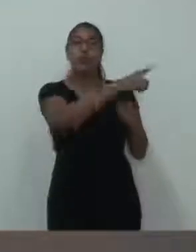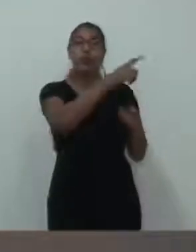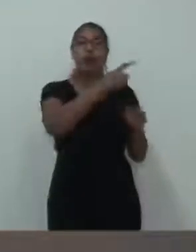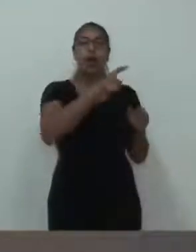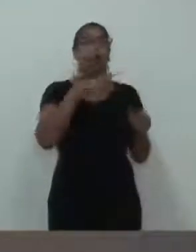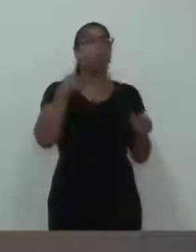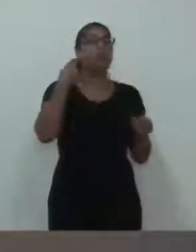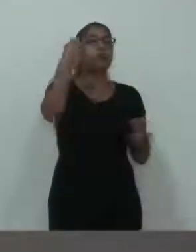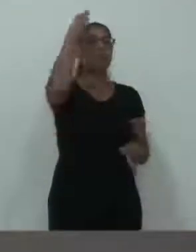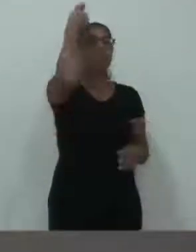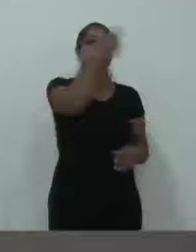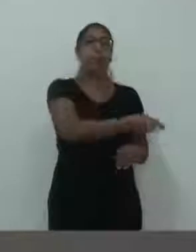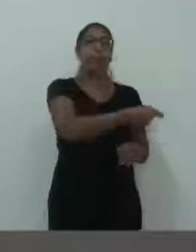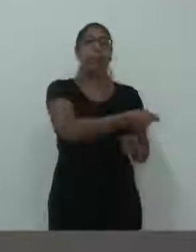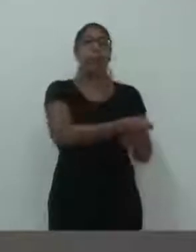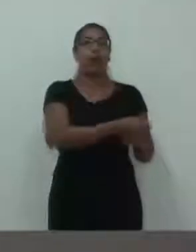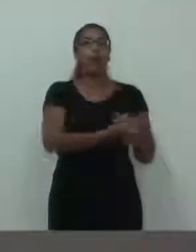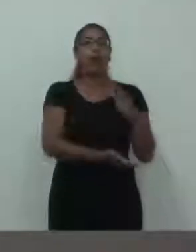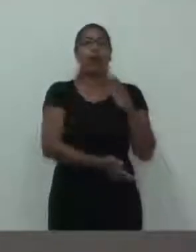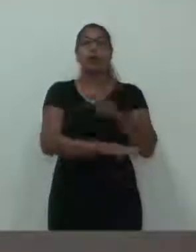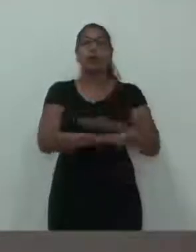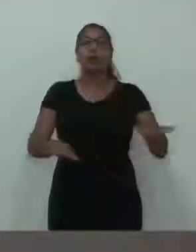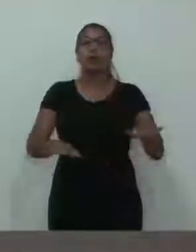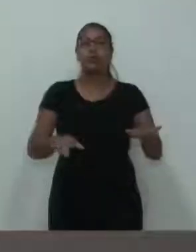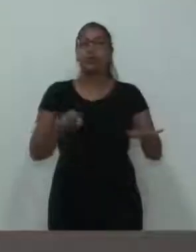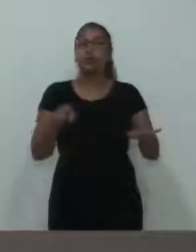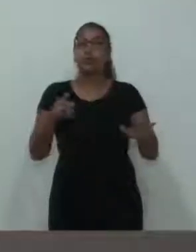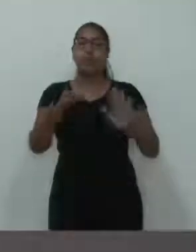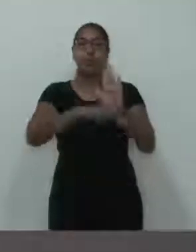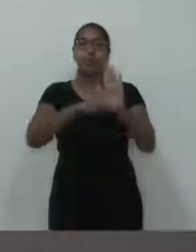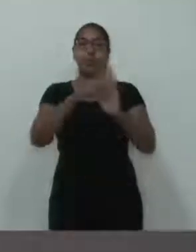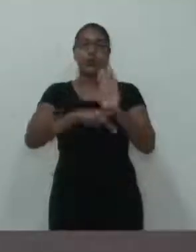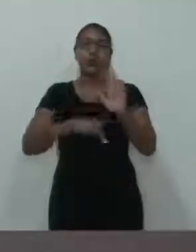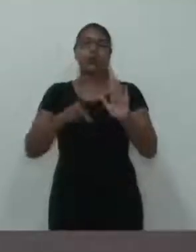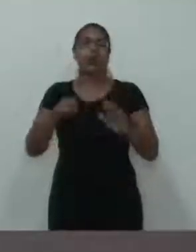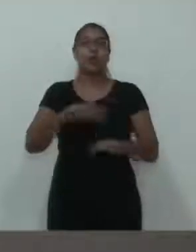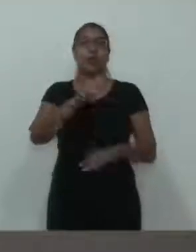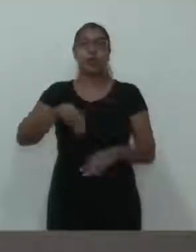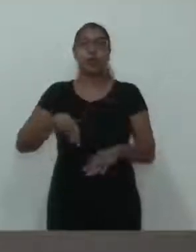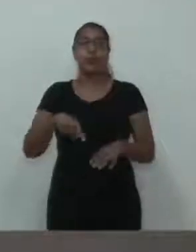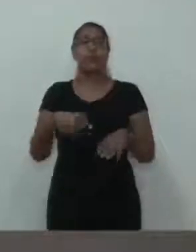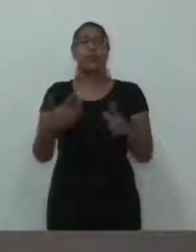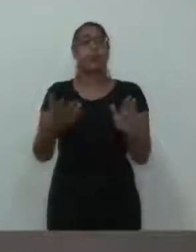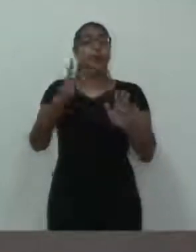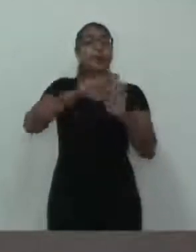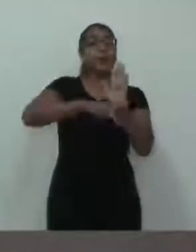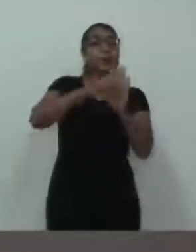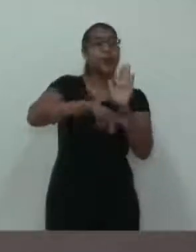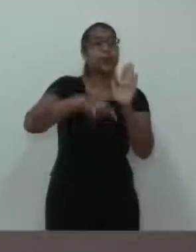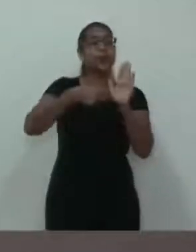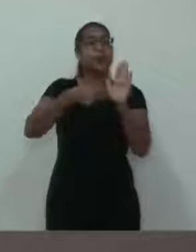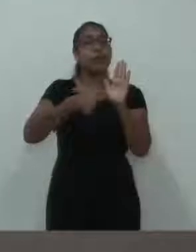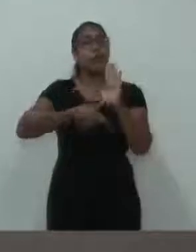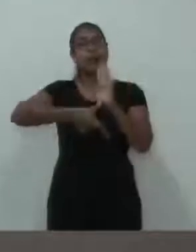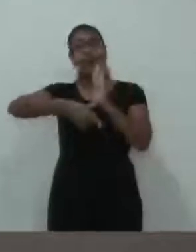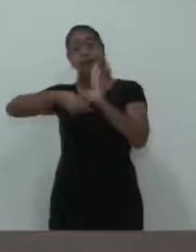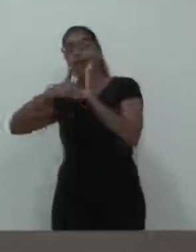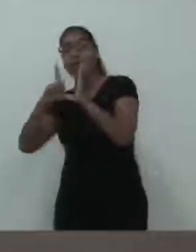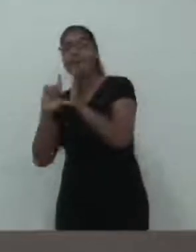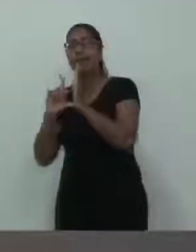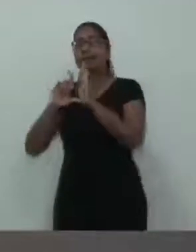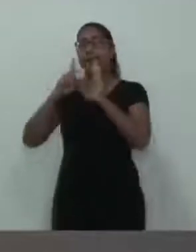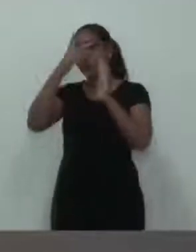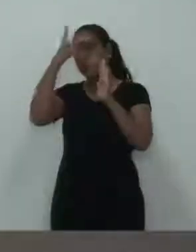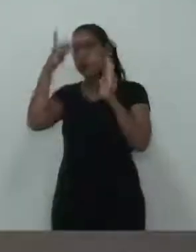para a suspensão de projeto. Como esse projeto, houve vários debates, audiência